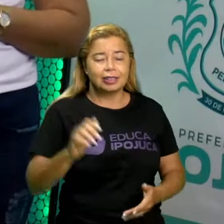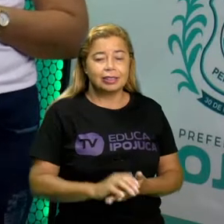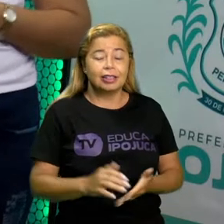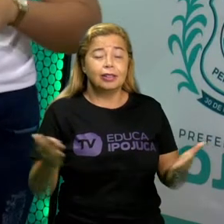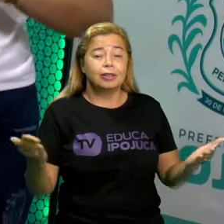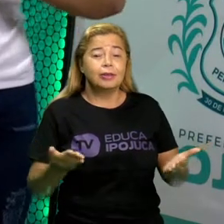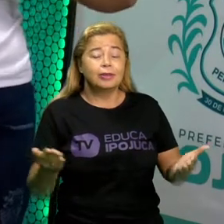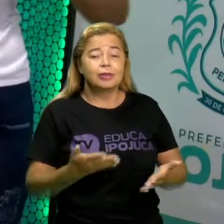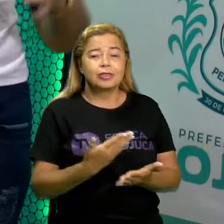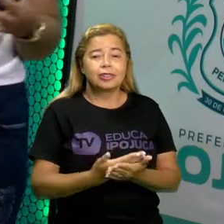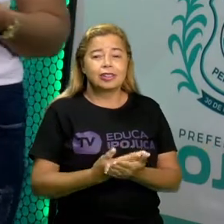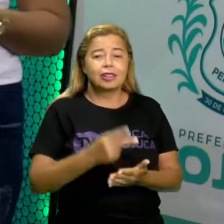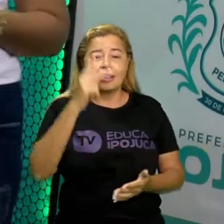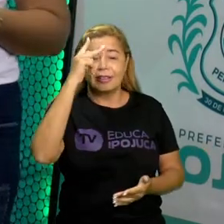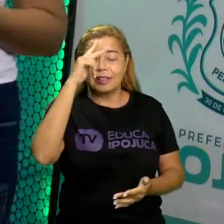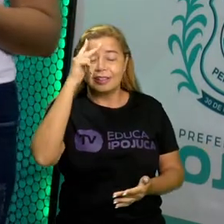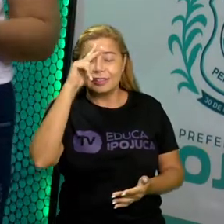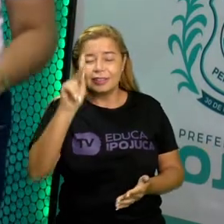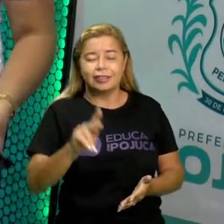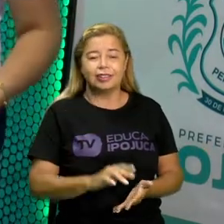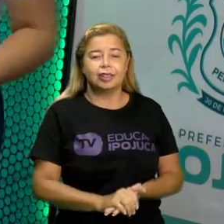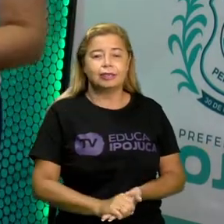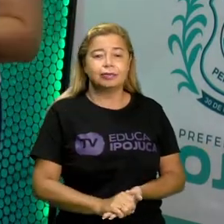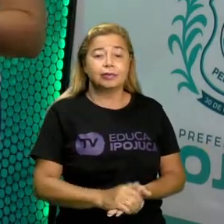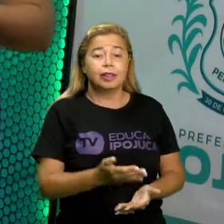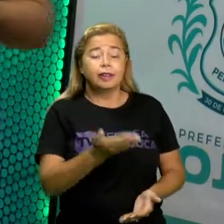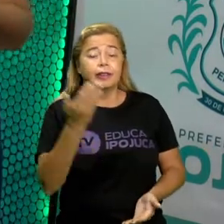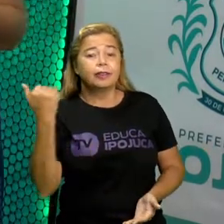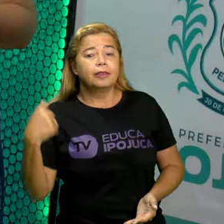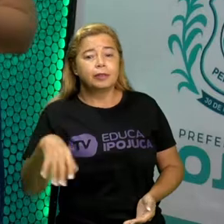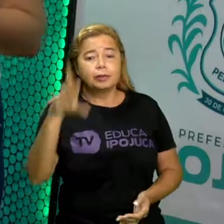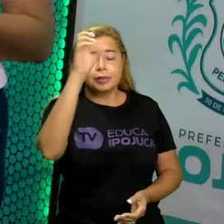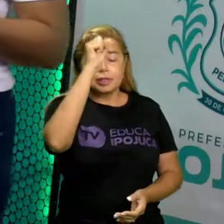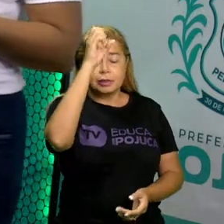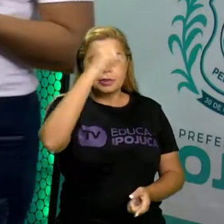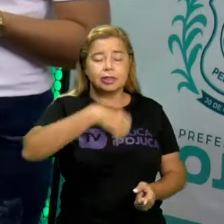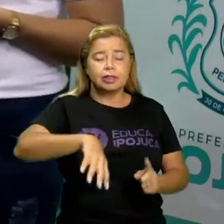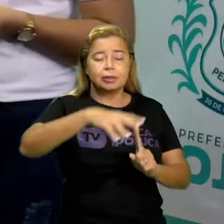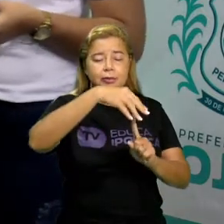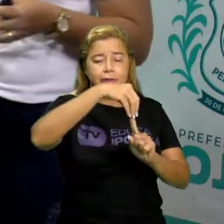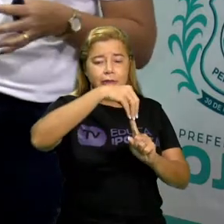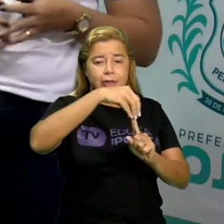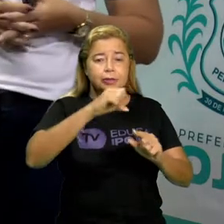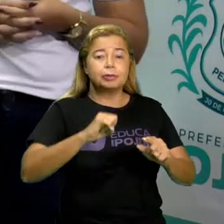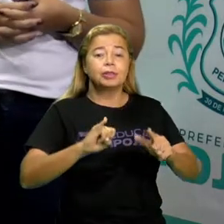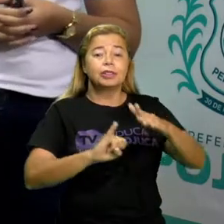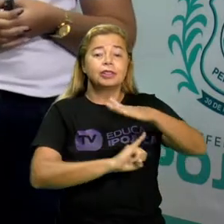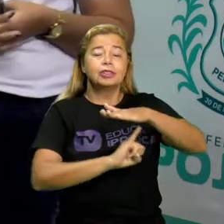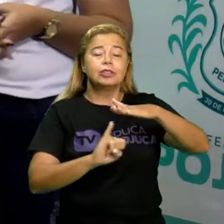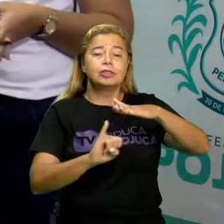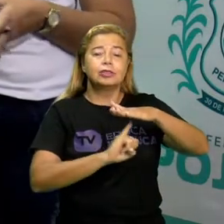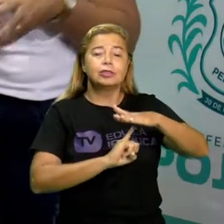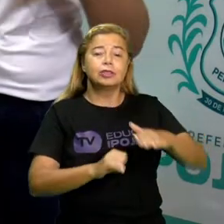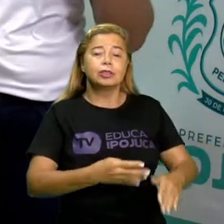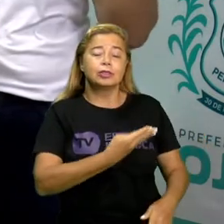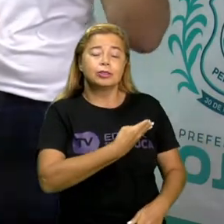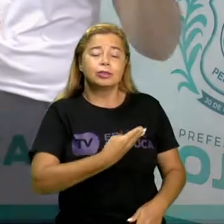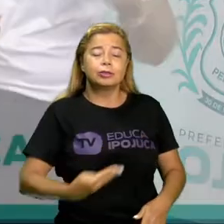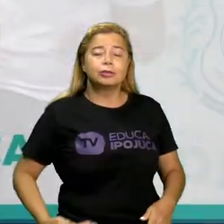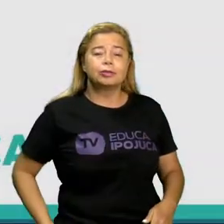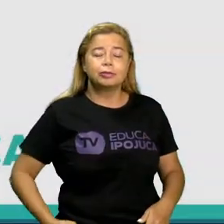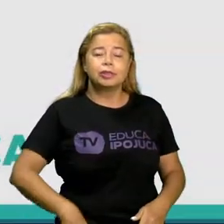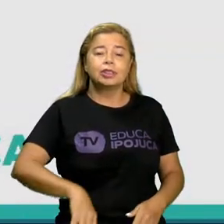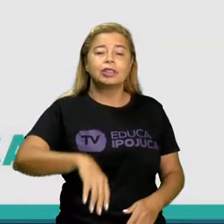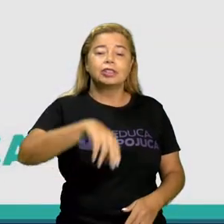História, ela está bem interessante, tá bom? Vamos falar sobre as principais instituições públicas do município. Um